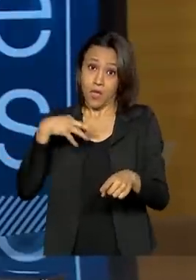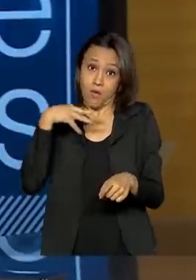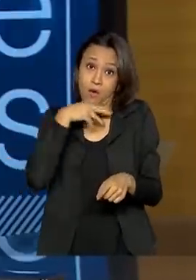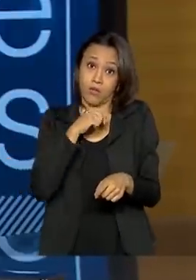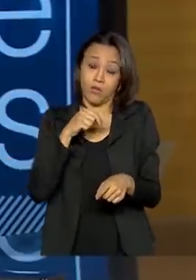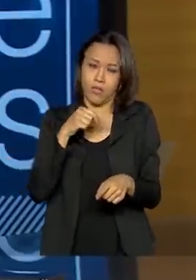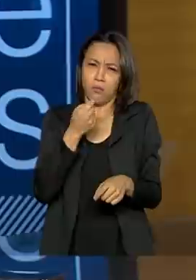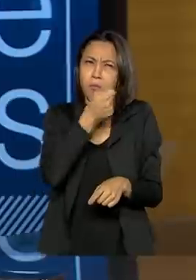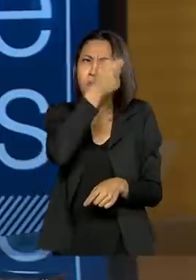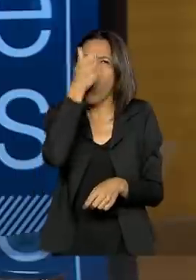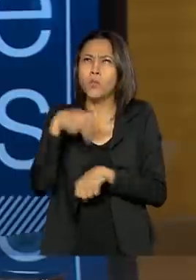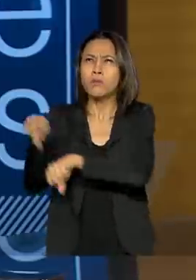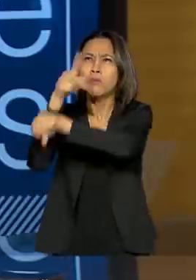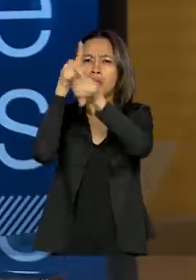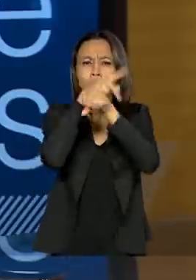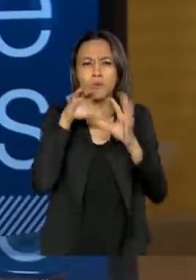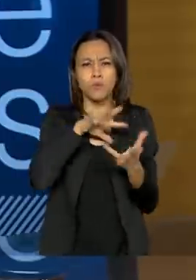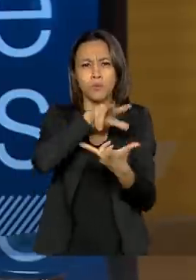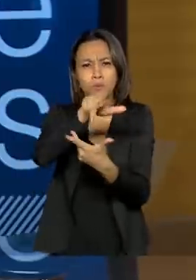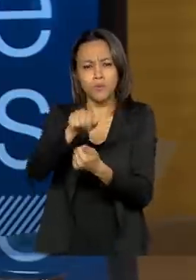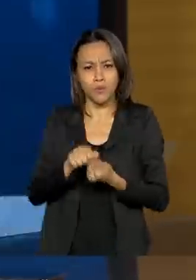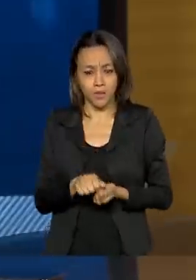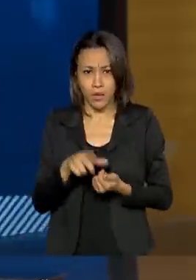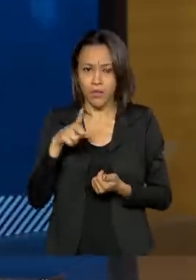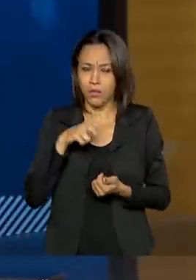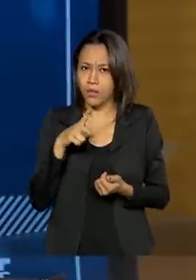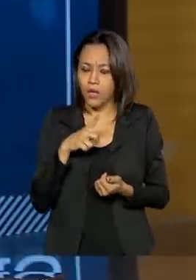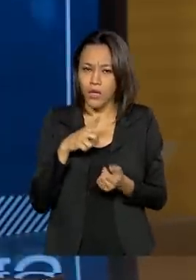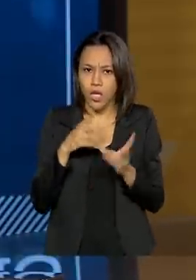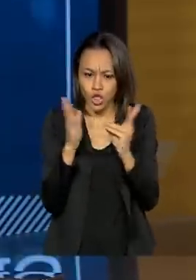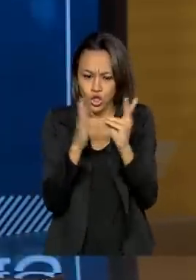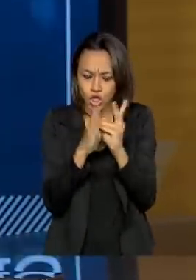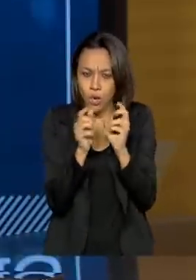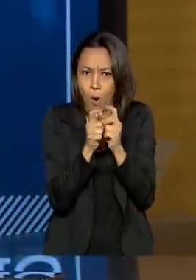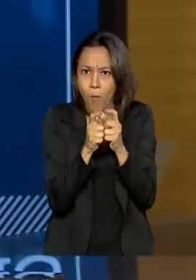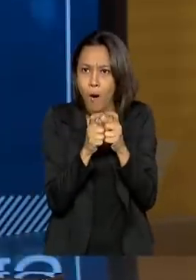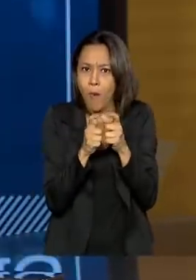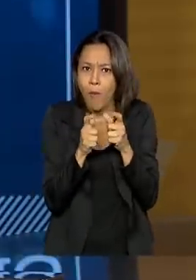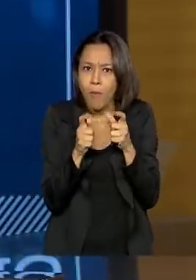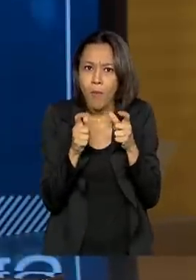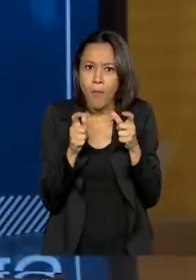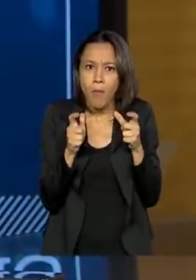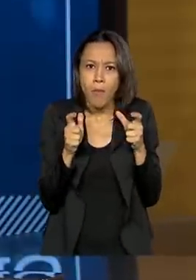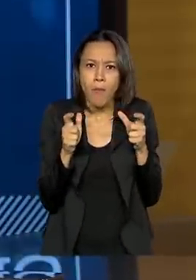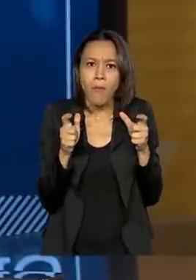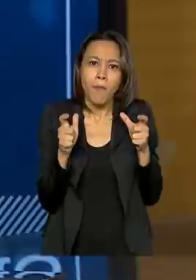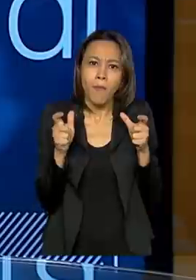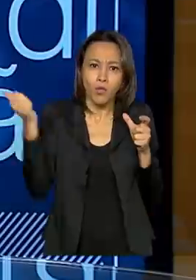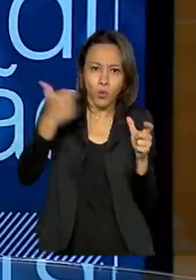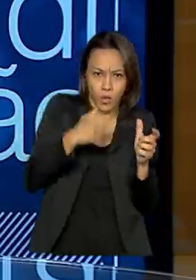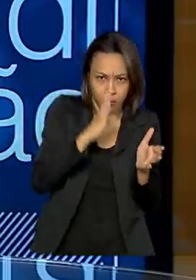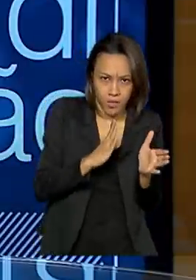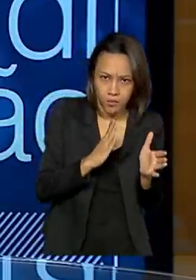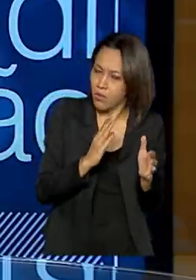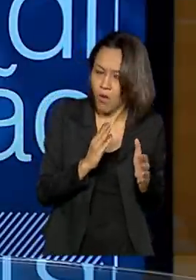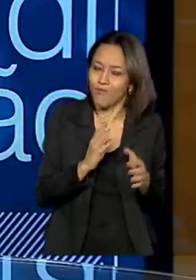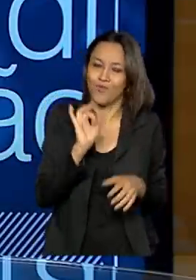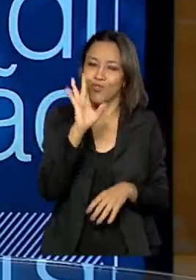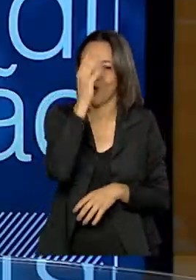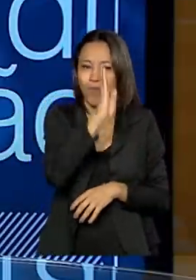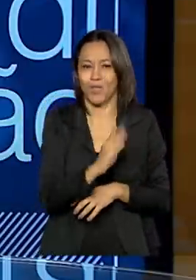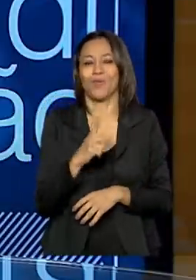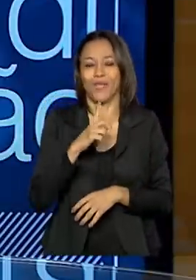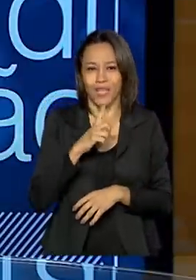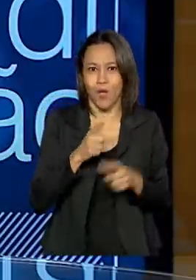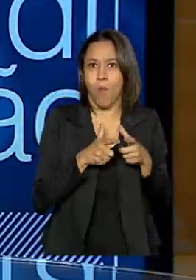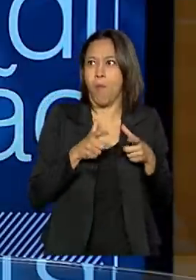talvez nenhum, tenha essa quantidade de indígenas ainda existentes, né? Nenhum. Só o Brasil.